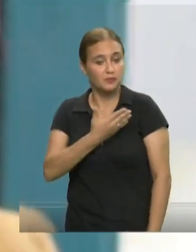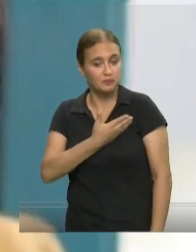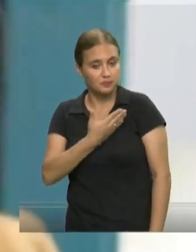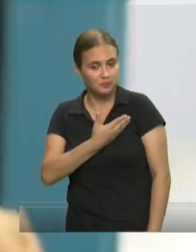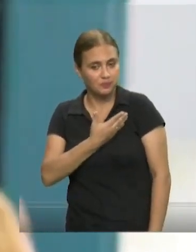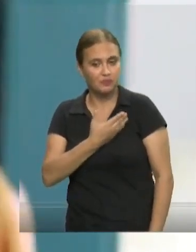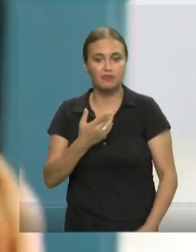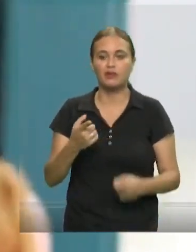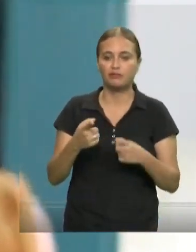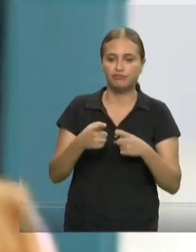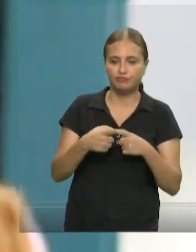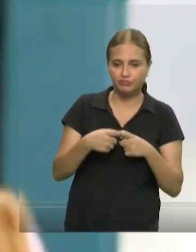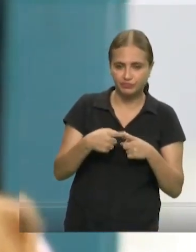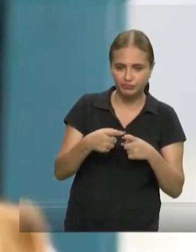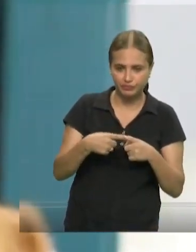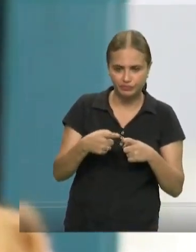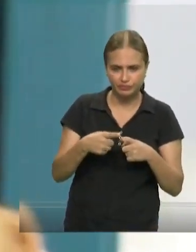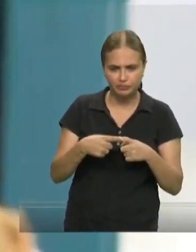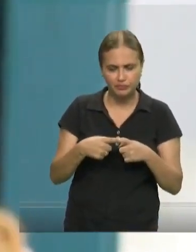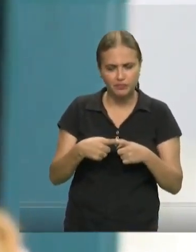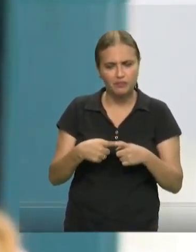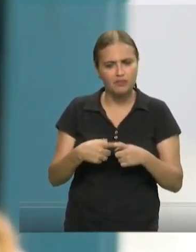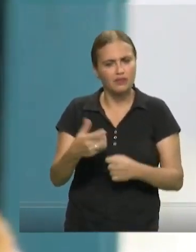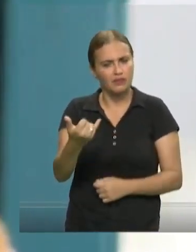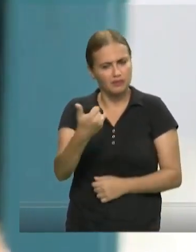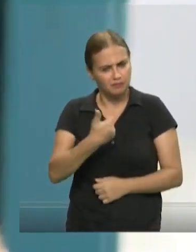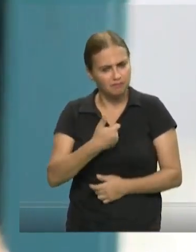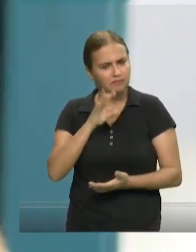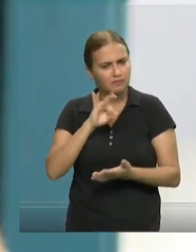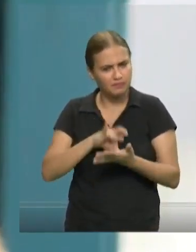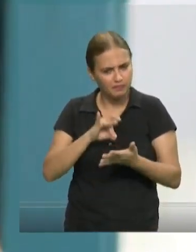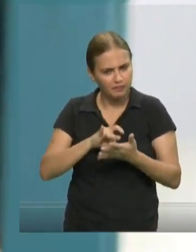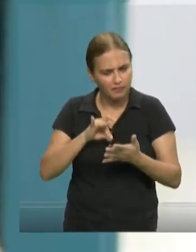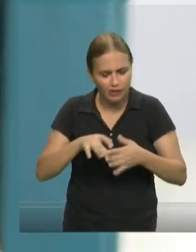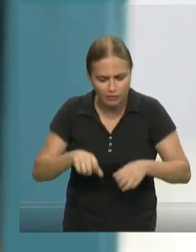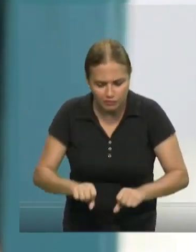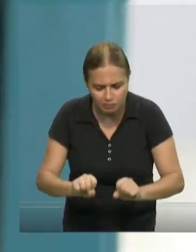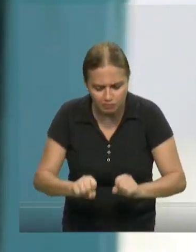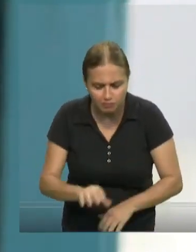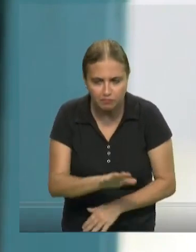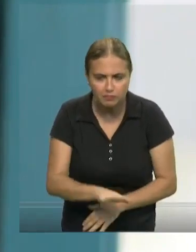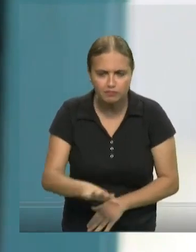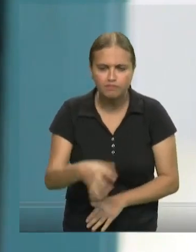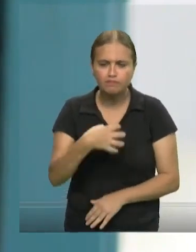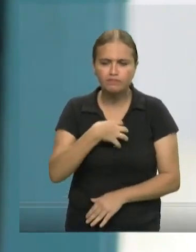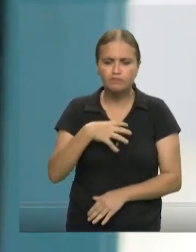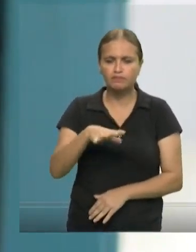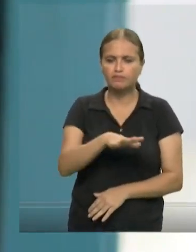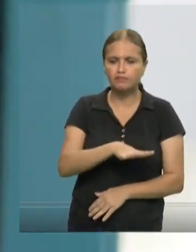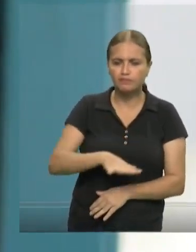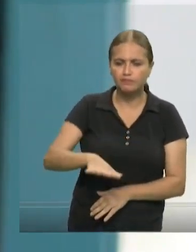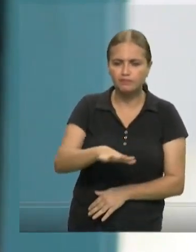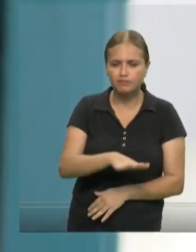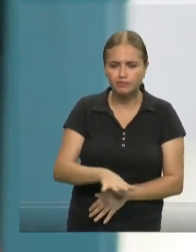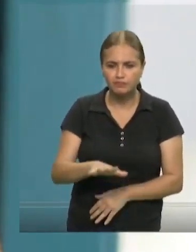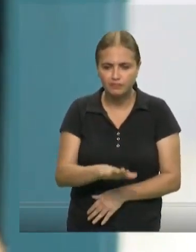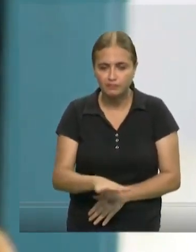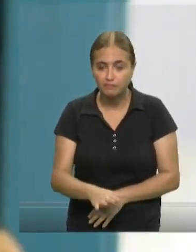amigo meu, médico, assegurou-me que desde o berço a criança sente o ambiente. A criança quer.